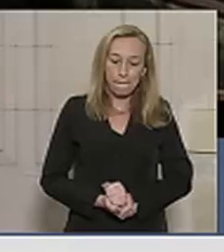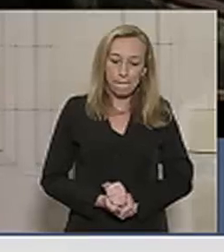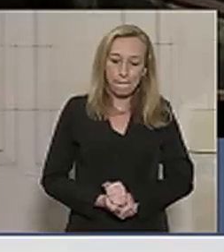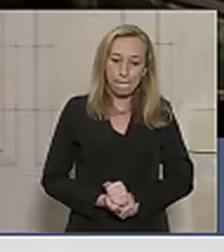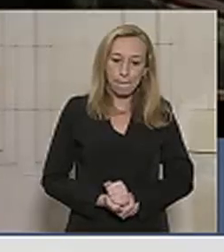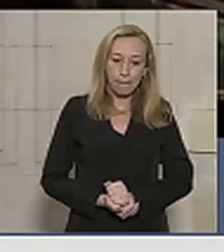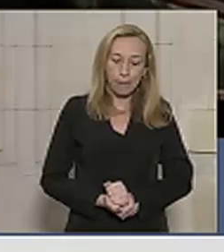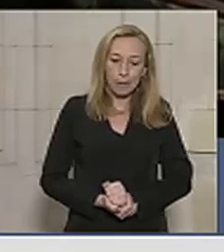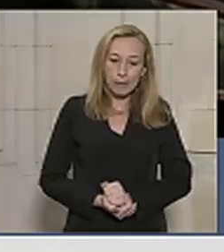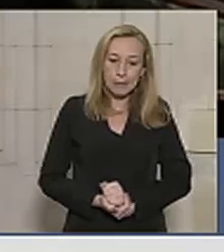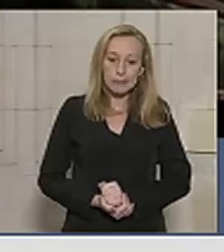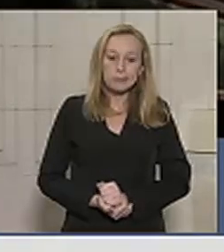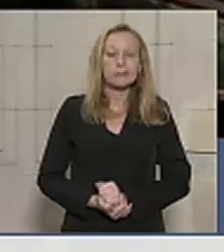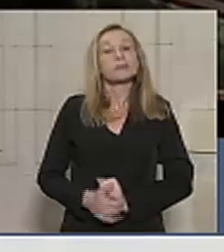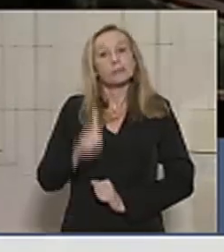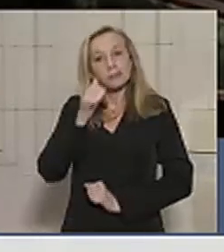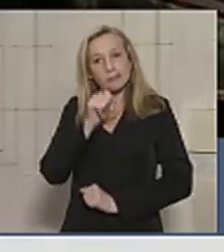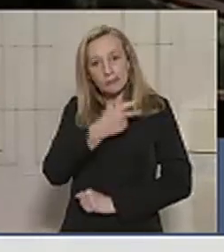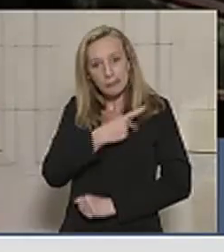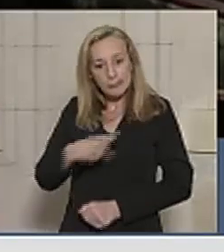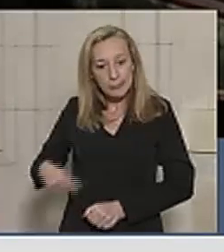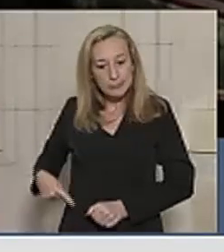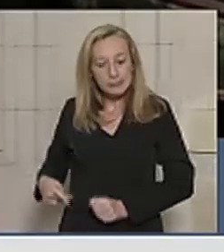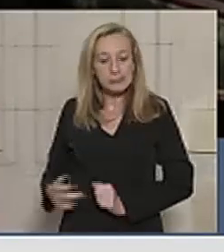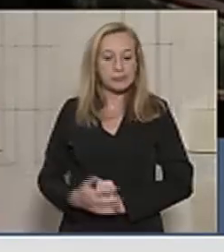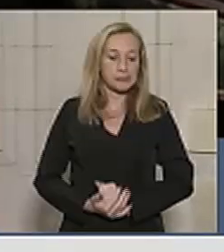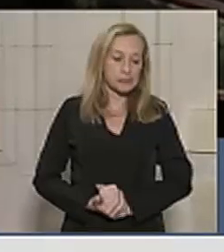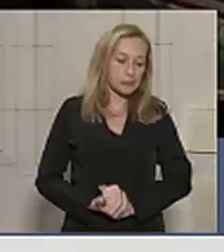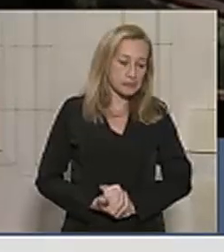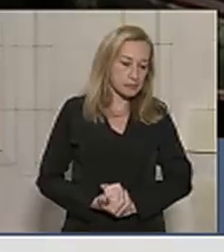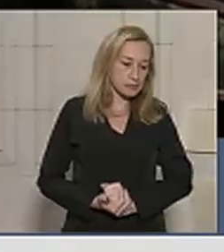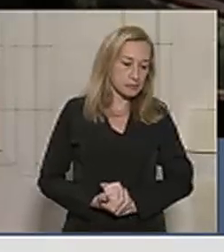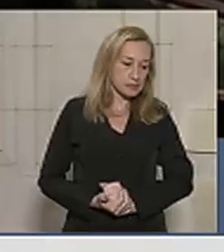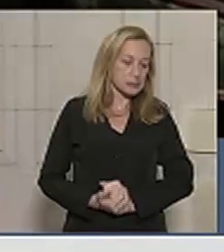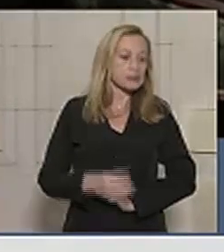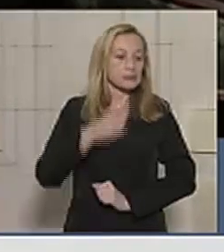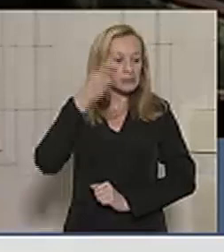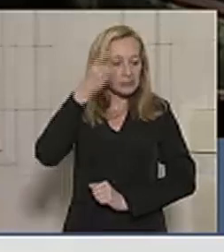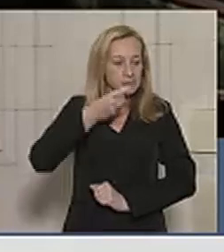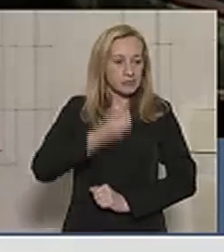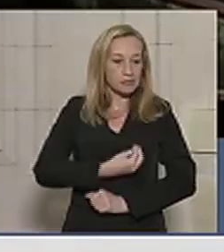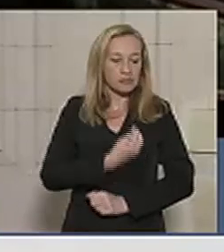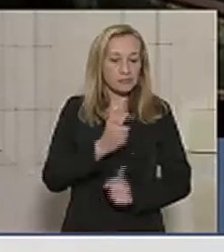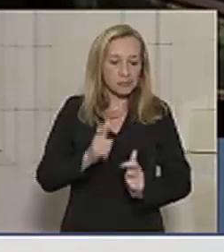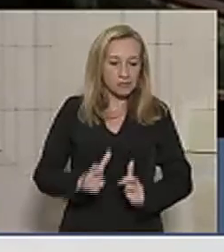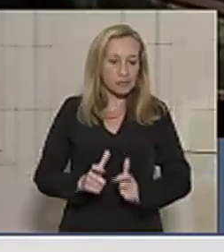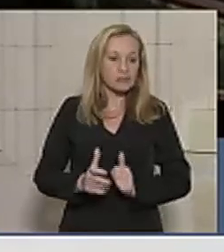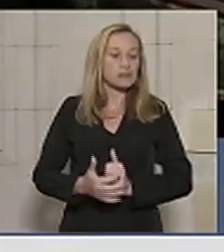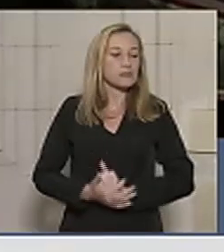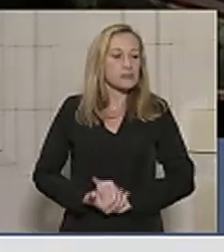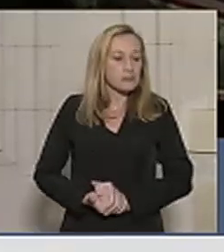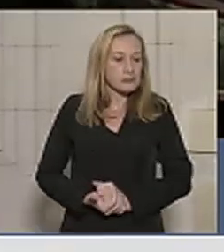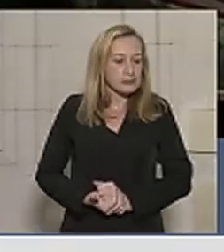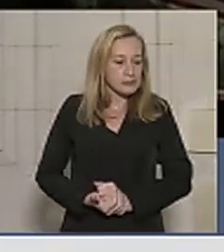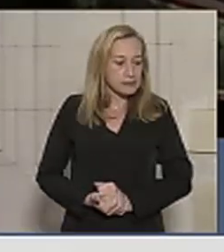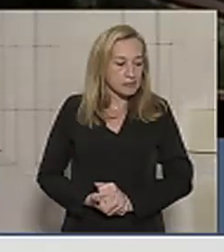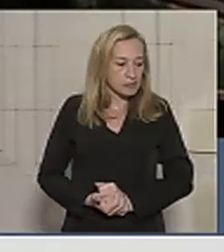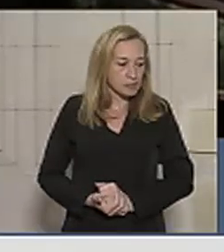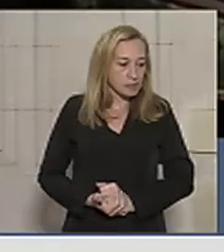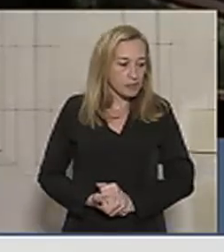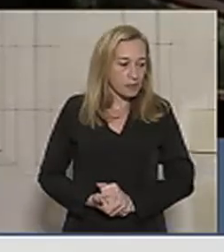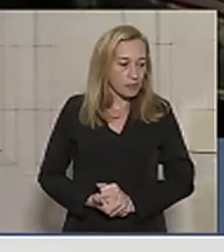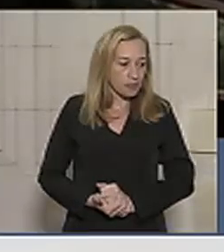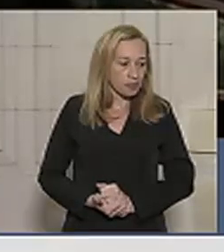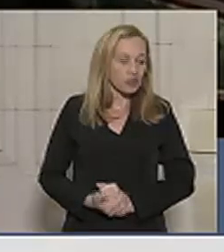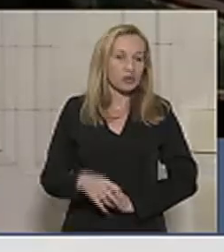Senhora Presidente, demais deputados presentes, eu vim